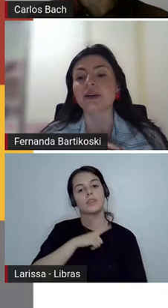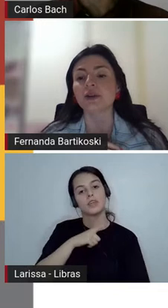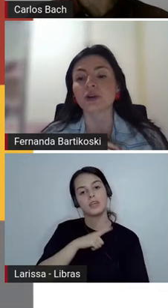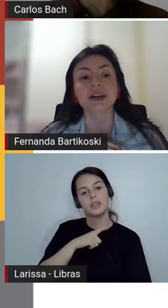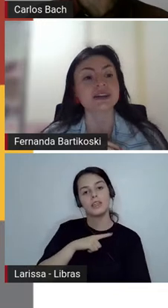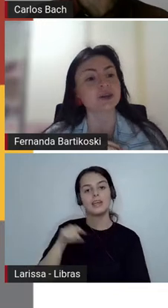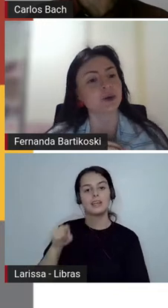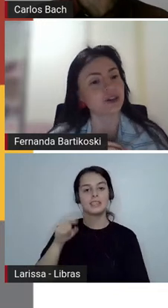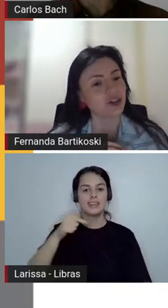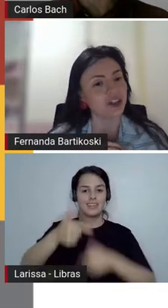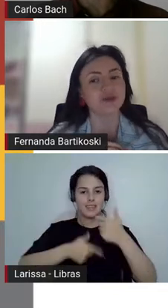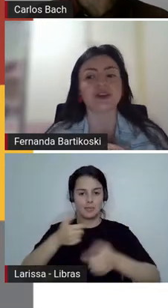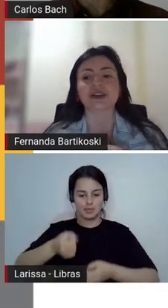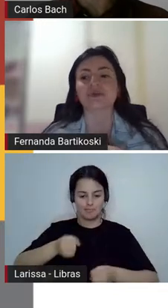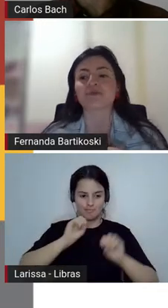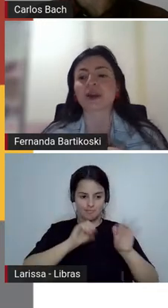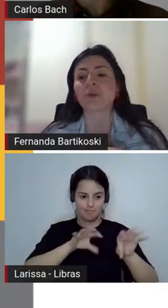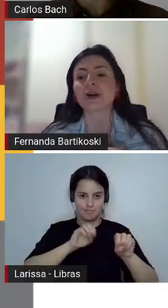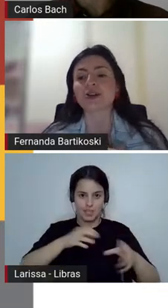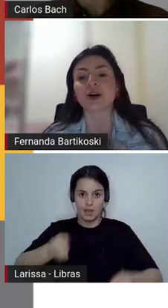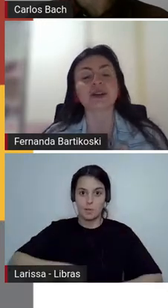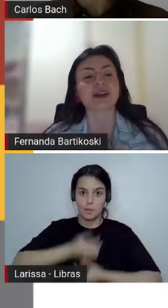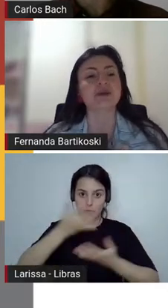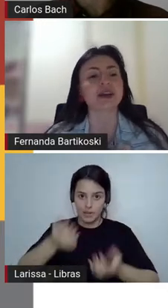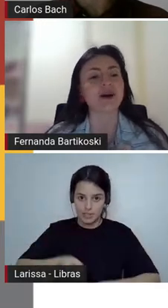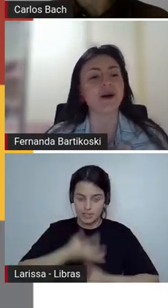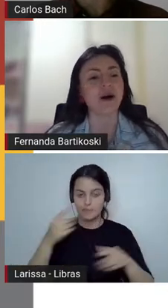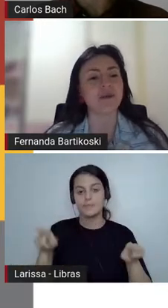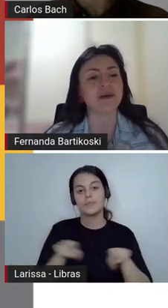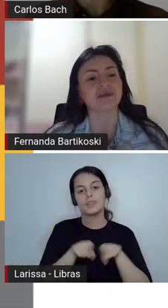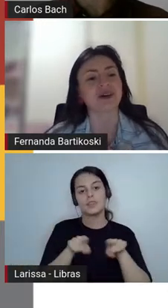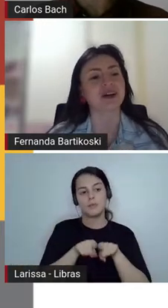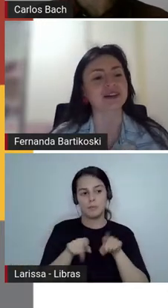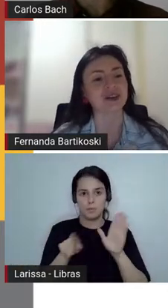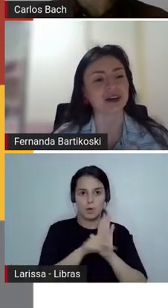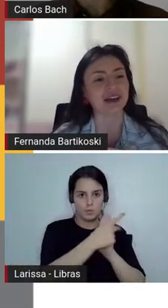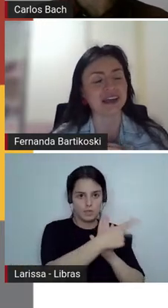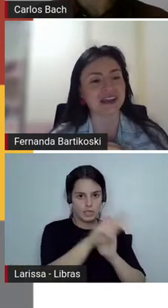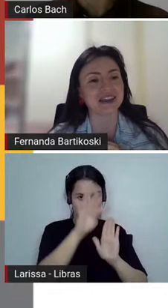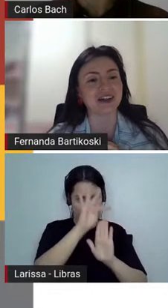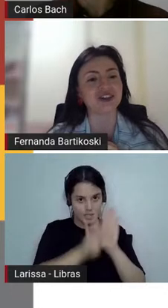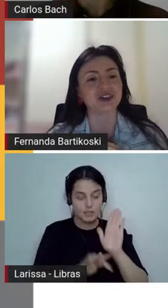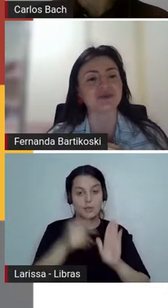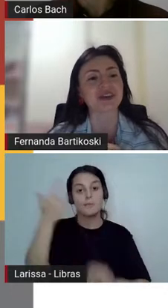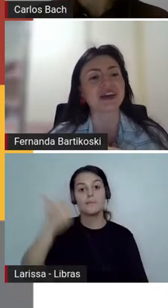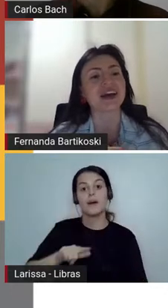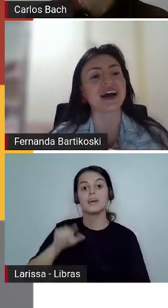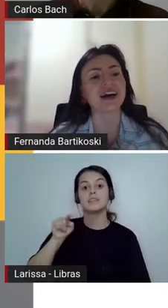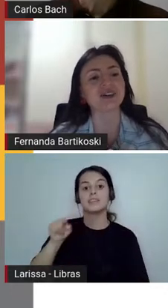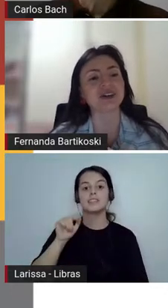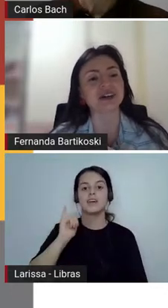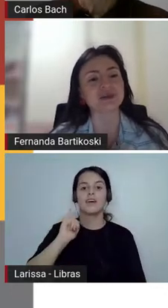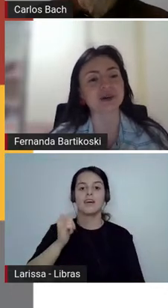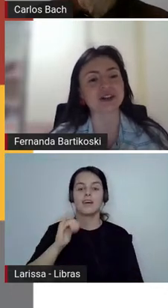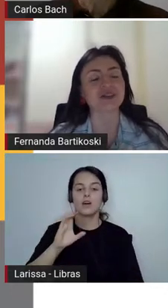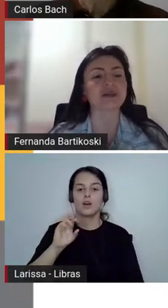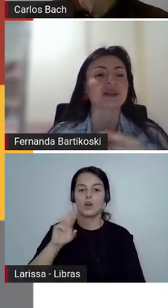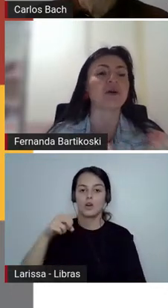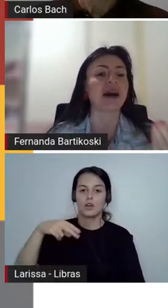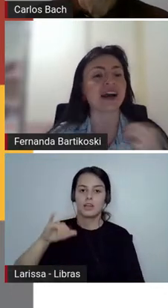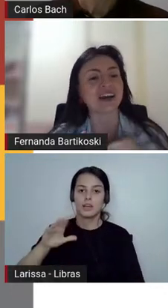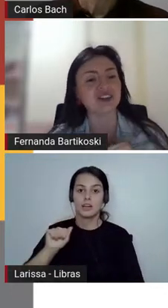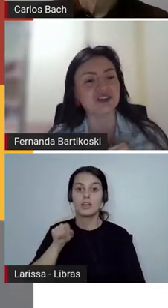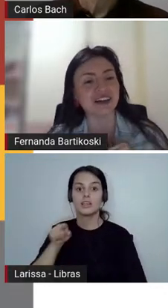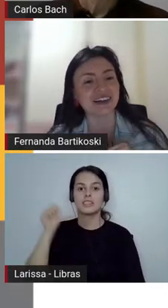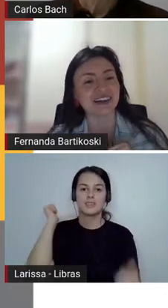e crônicas esportivas, pois logo teremos a Copa. Olha só que interessante. A crônica esportiva